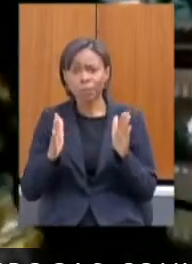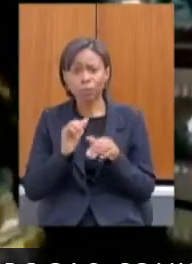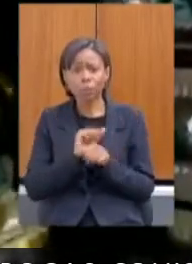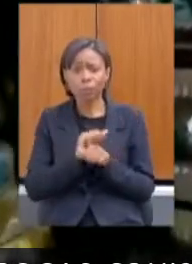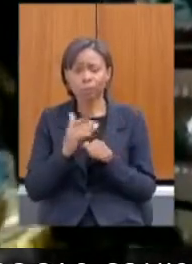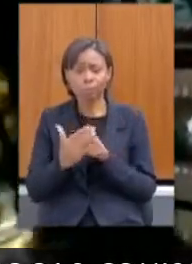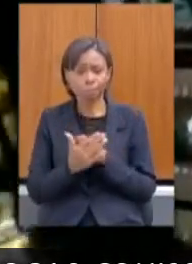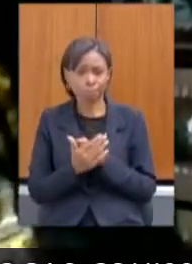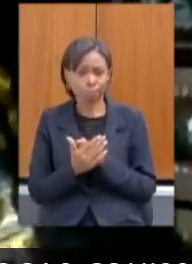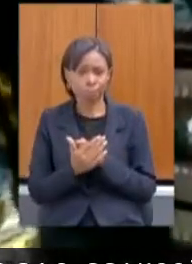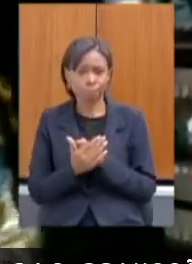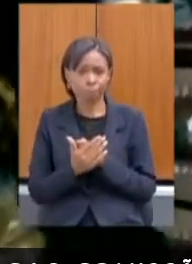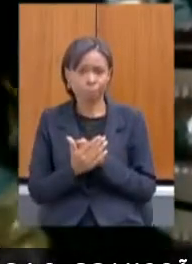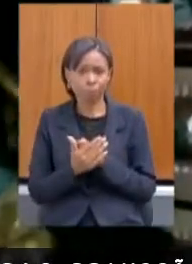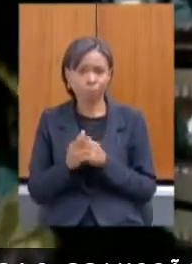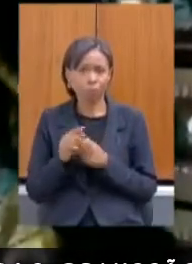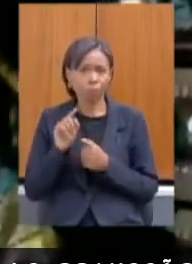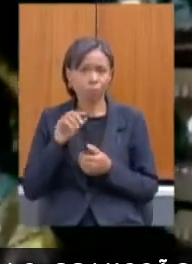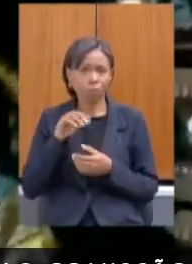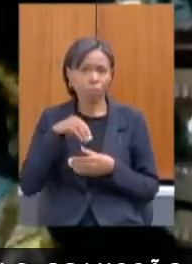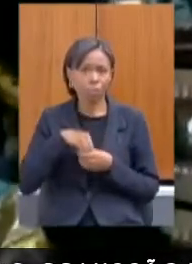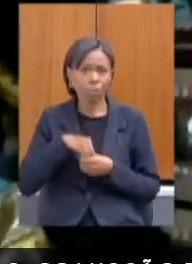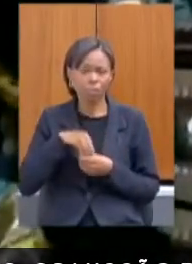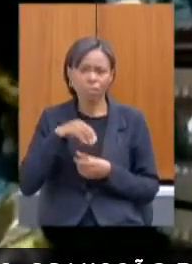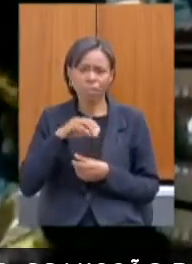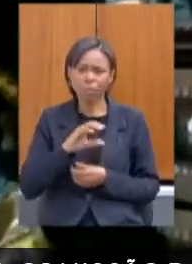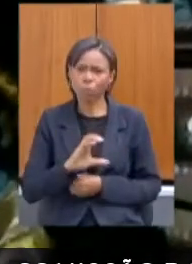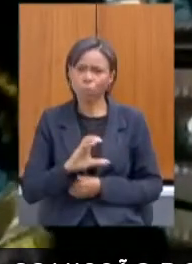E isso no equipamento do CERNA, né?